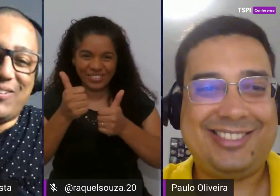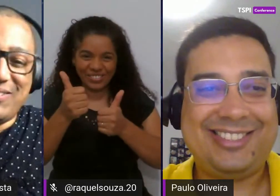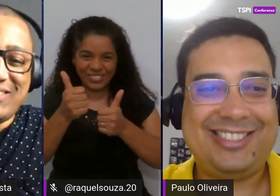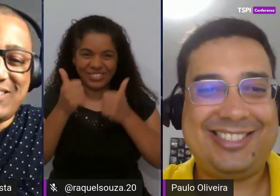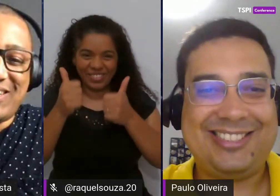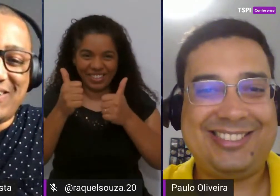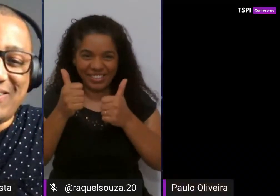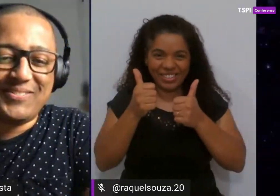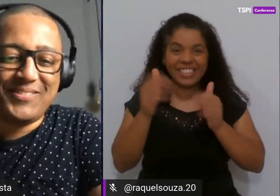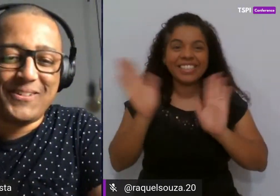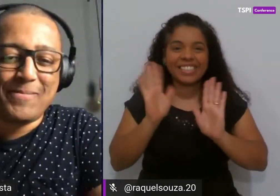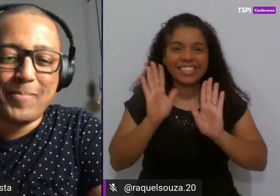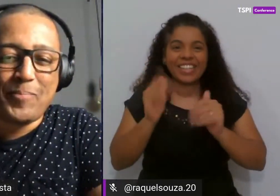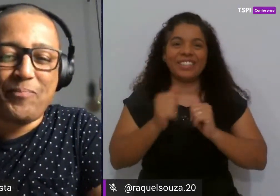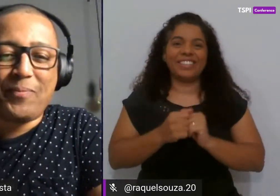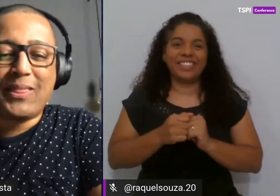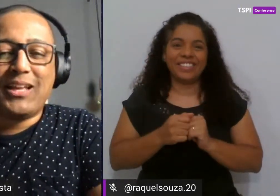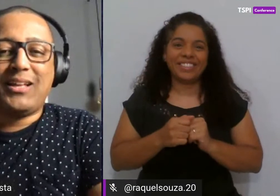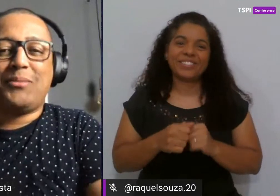Valeu, tchau, tchau.